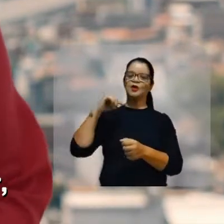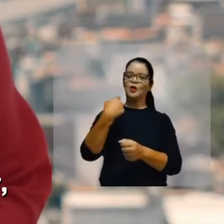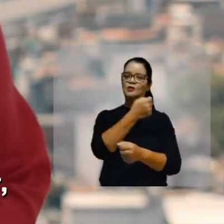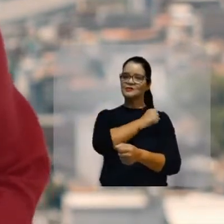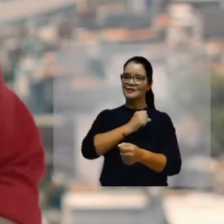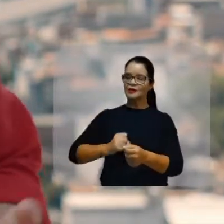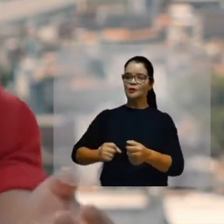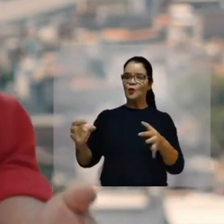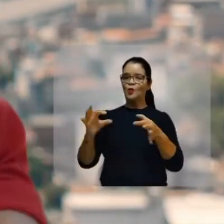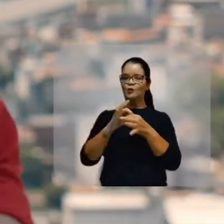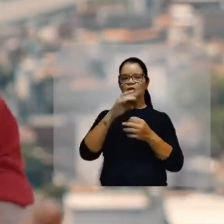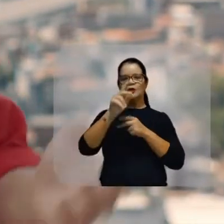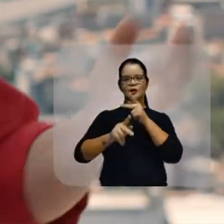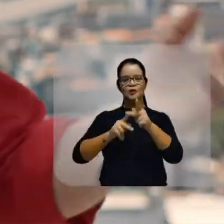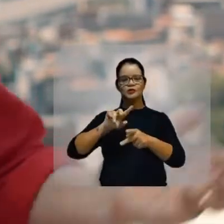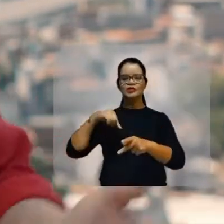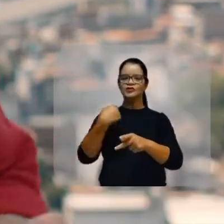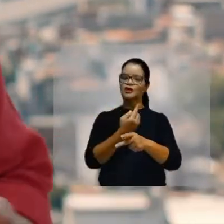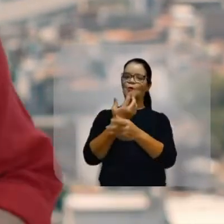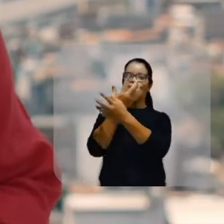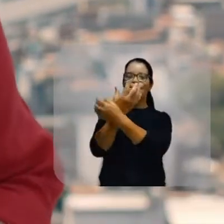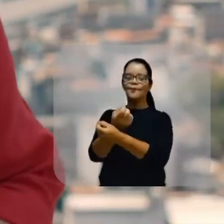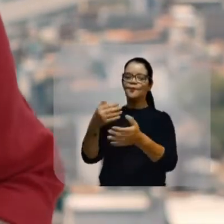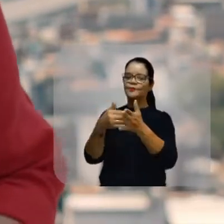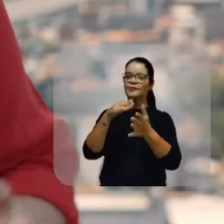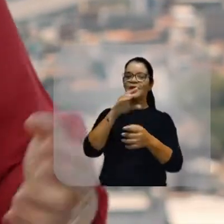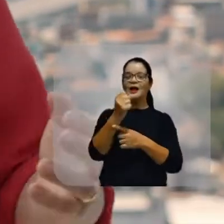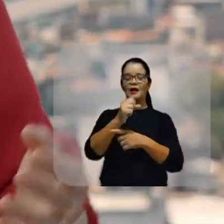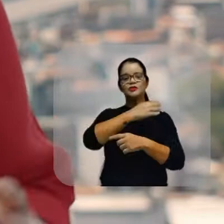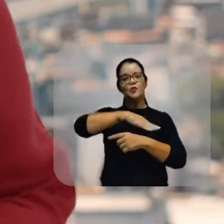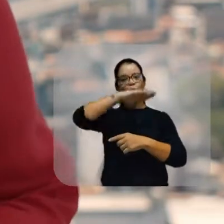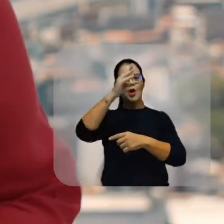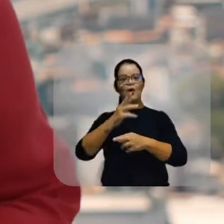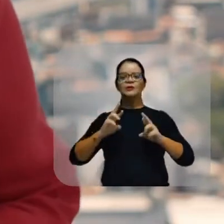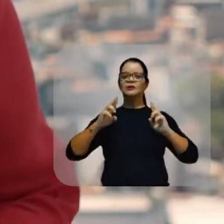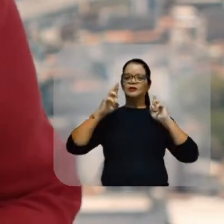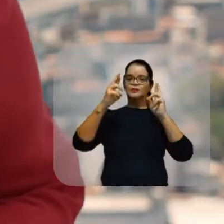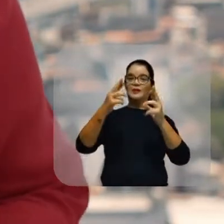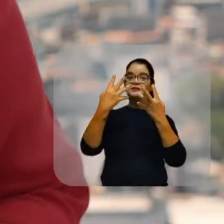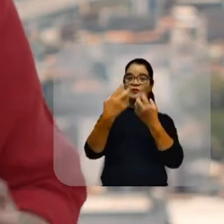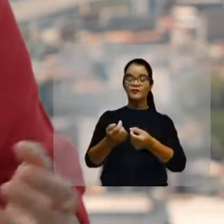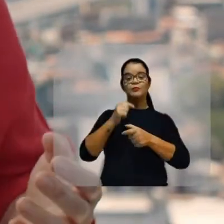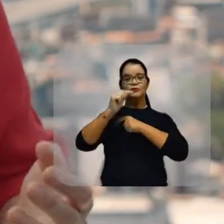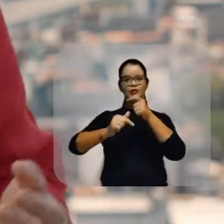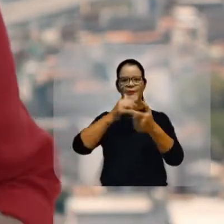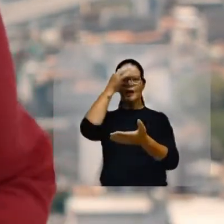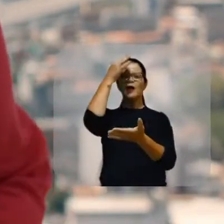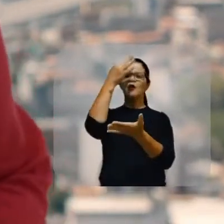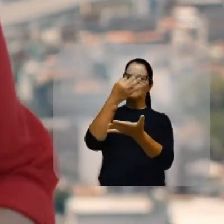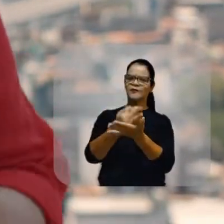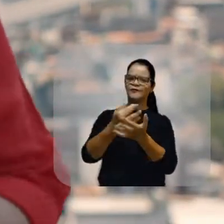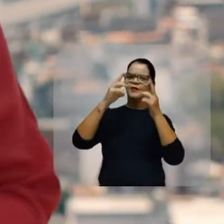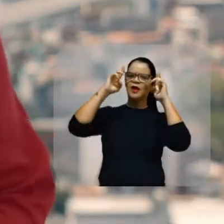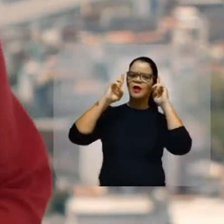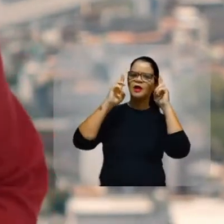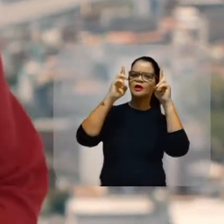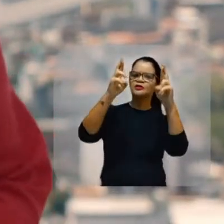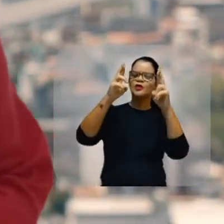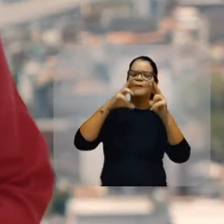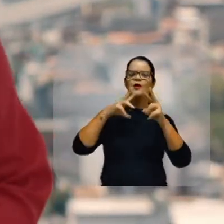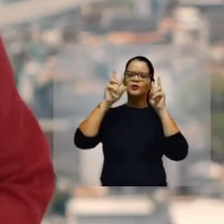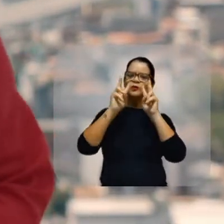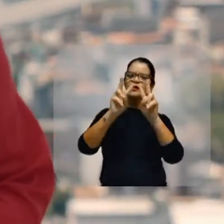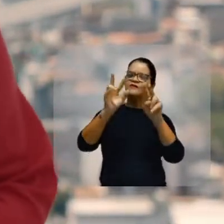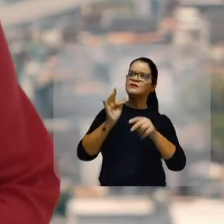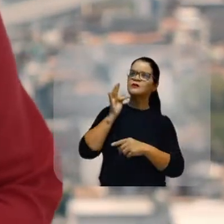senador Vamos unir nossa gente, do sertão ao cais Numa onda de esperança Vamos trabalhar com fé, respeito